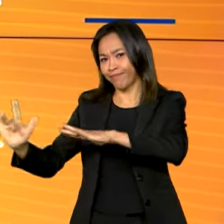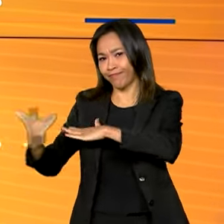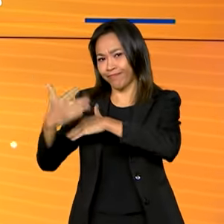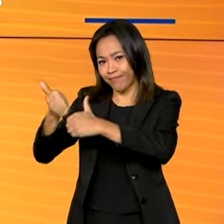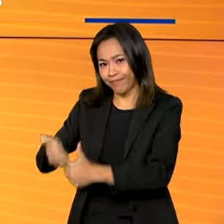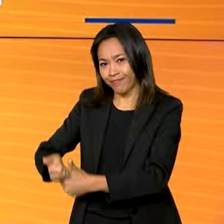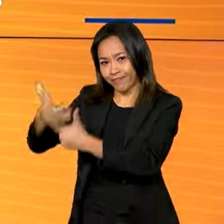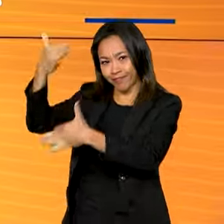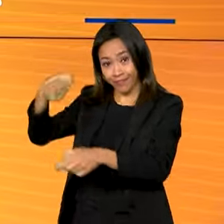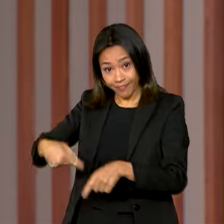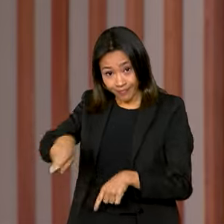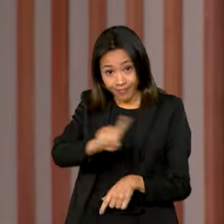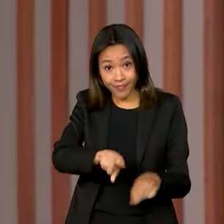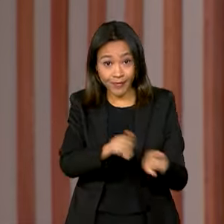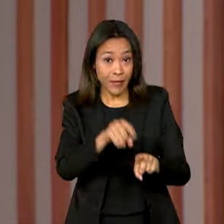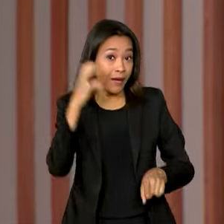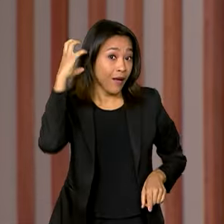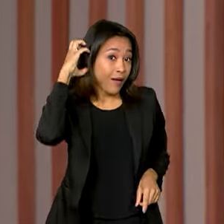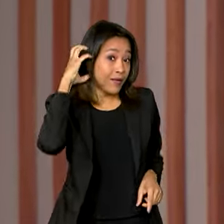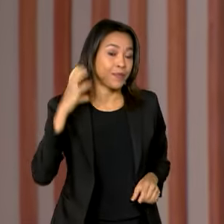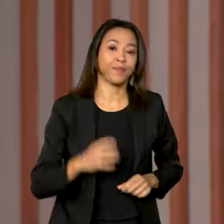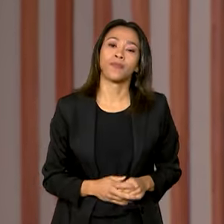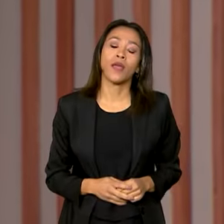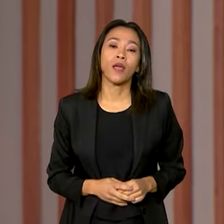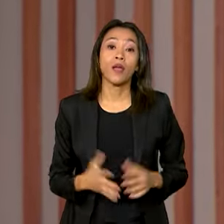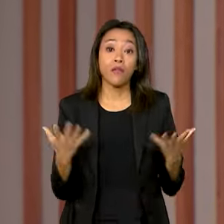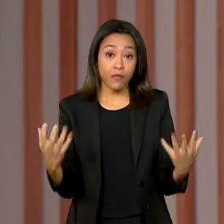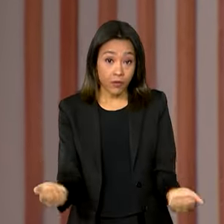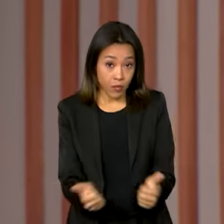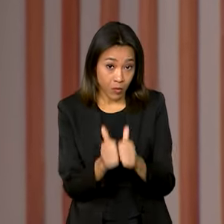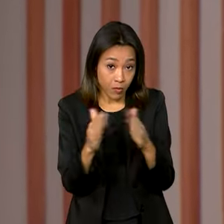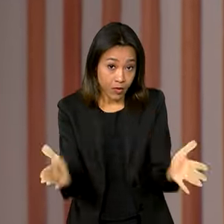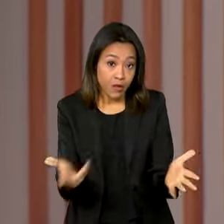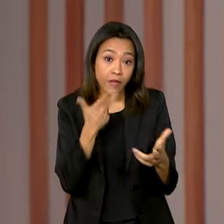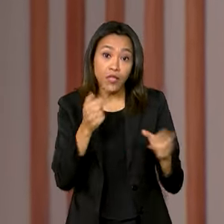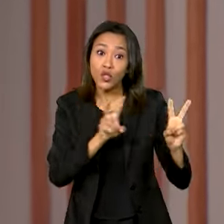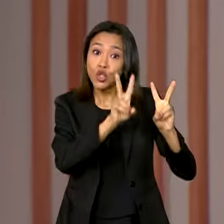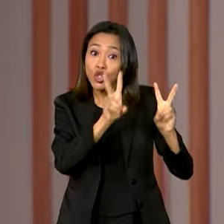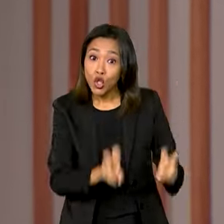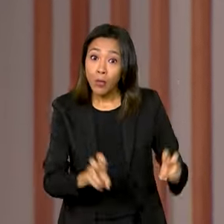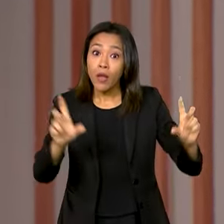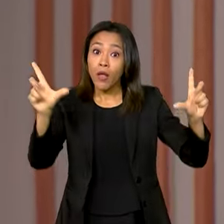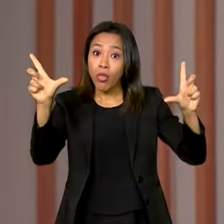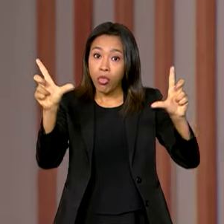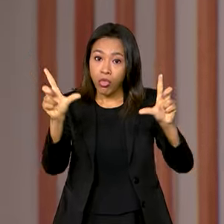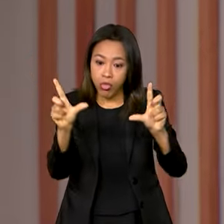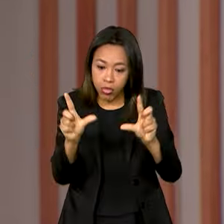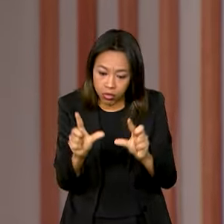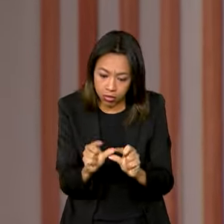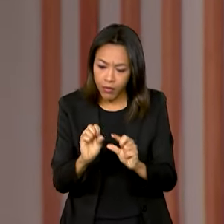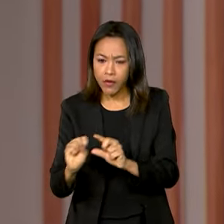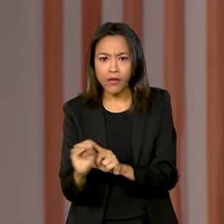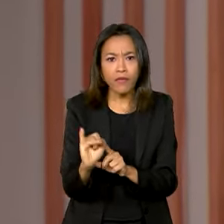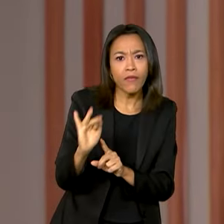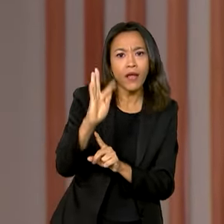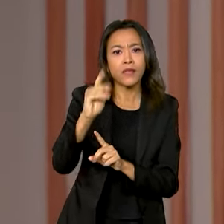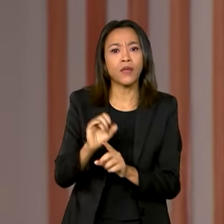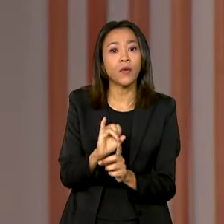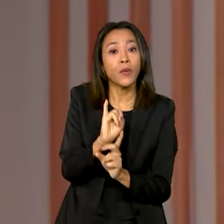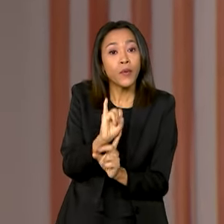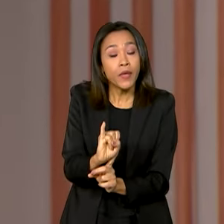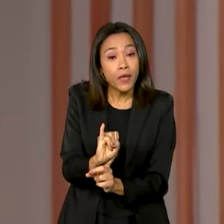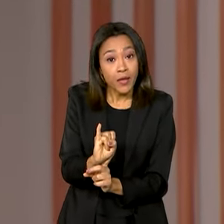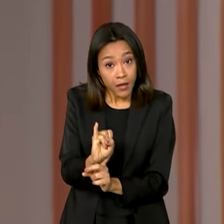e pela rádio GOV. E a gente começa esta edição falando da queda da inflação. O Índice Nacional de Preços ao